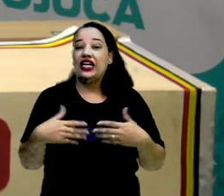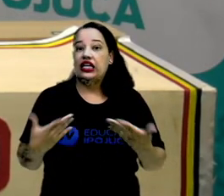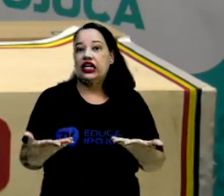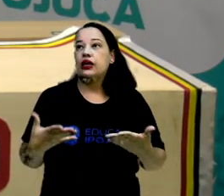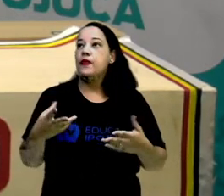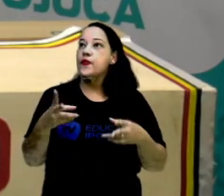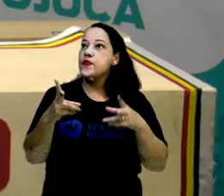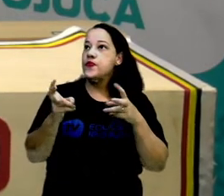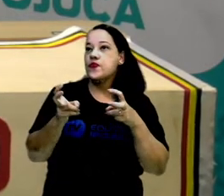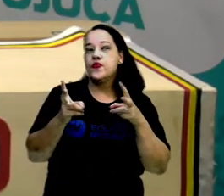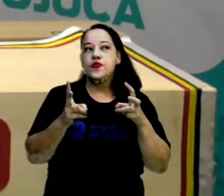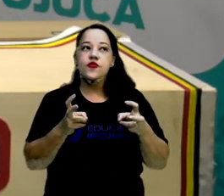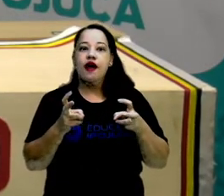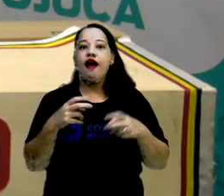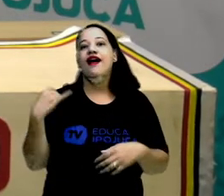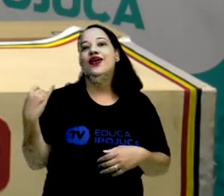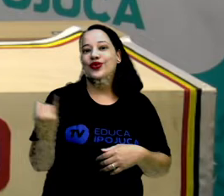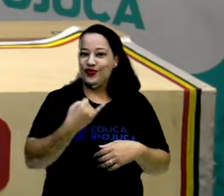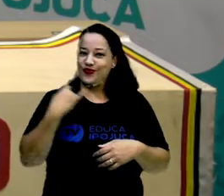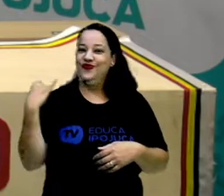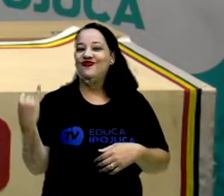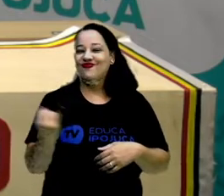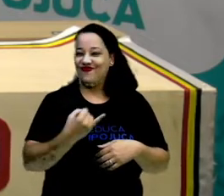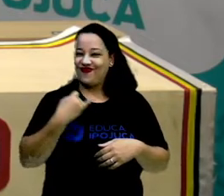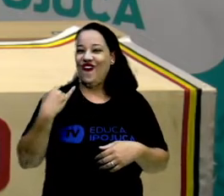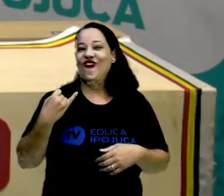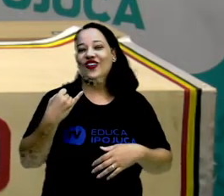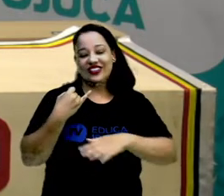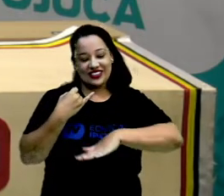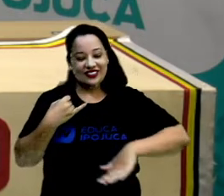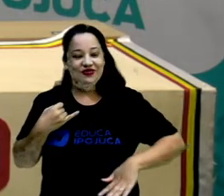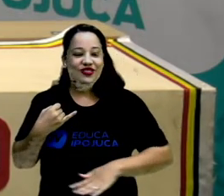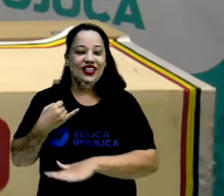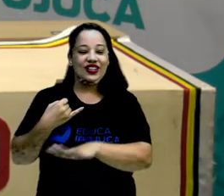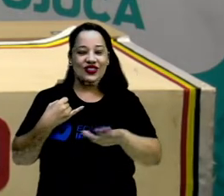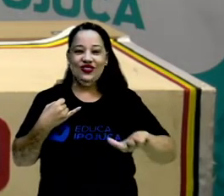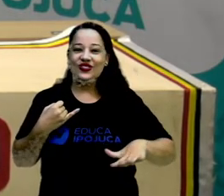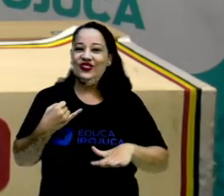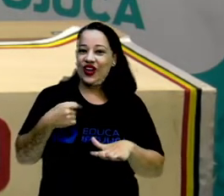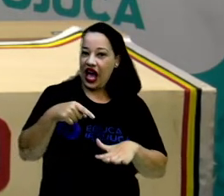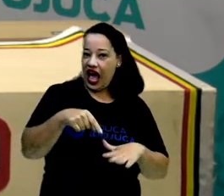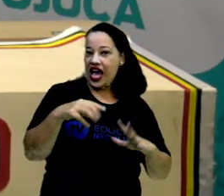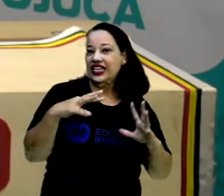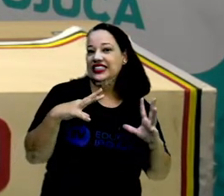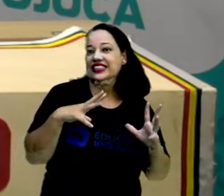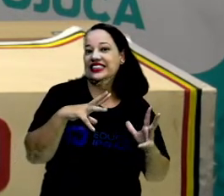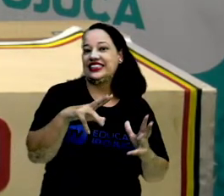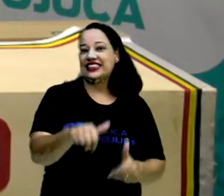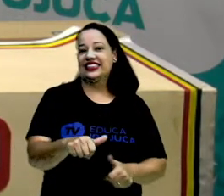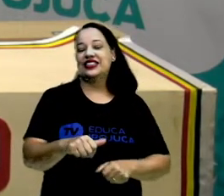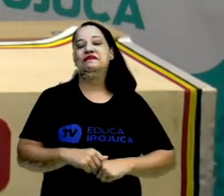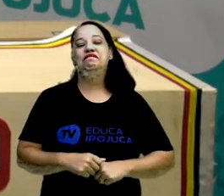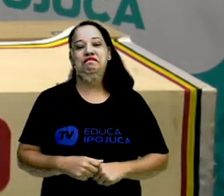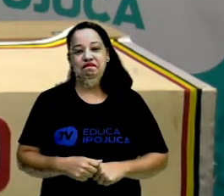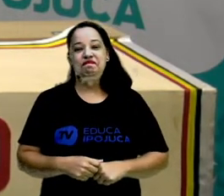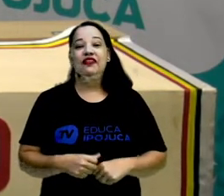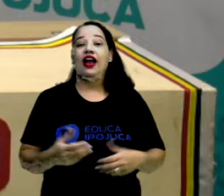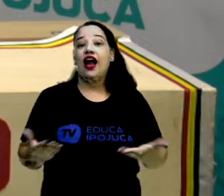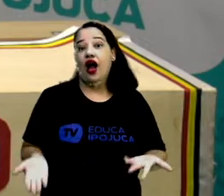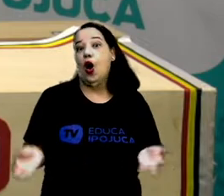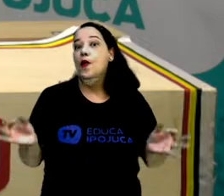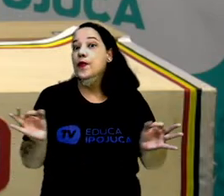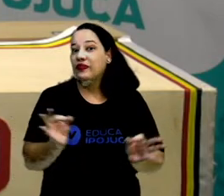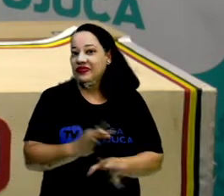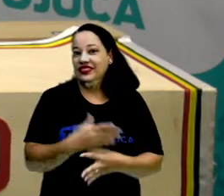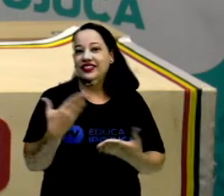que ele é muito importante na vida de todo o planeta Terra, meus amores. E para a gente encerrar